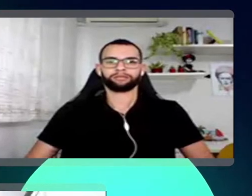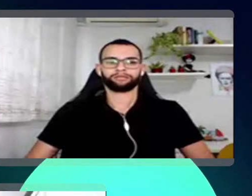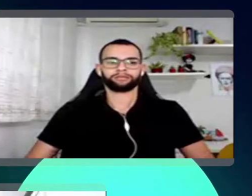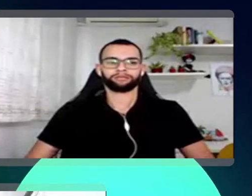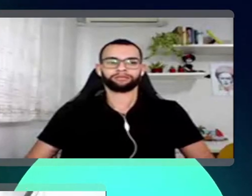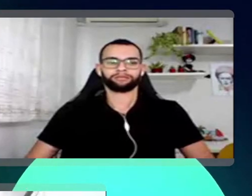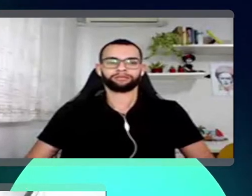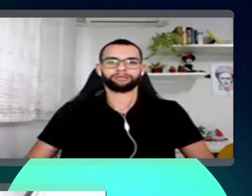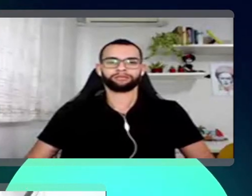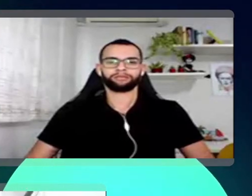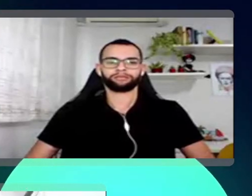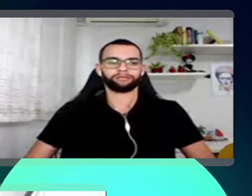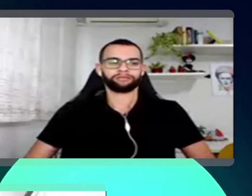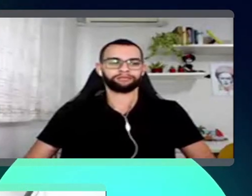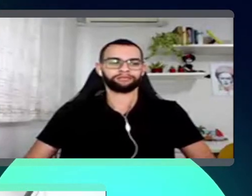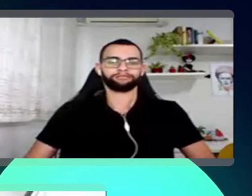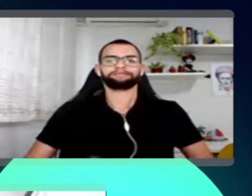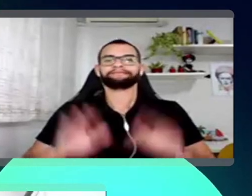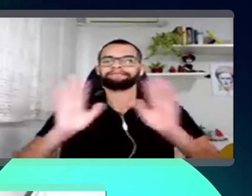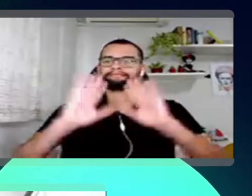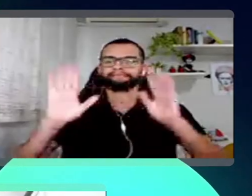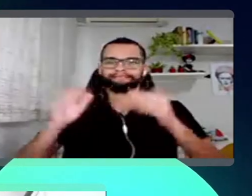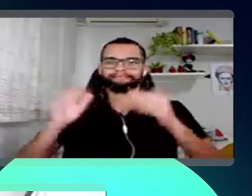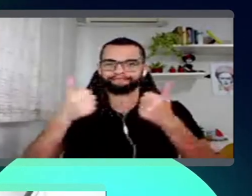E aí, pessoal, tudo bem com vocês?